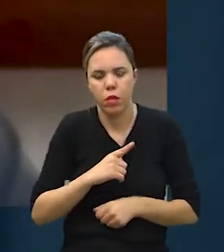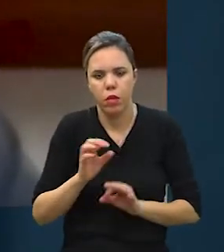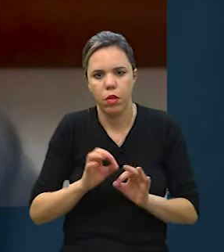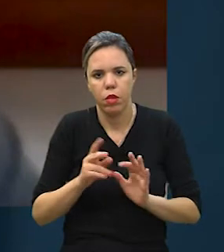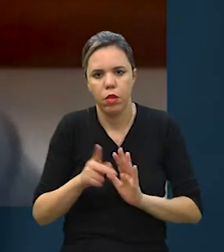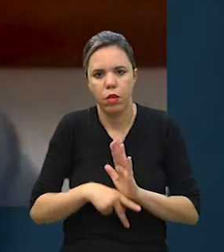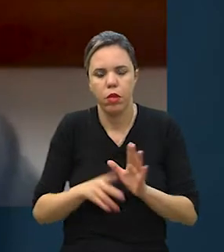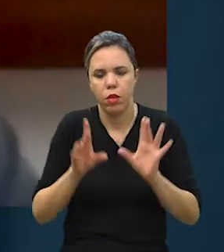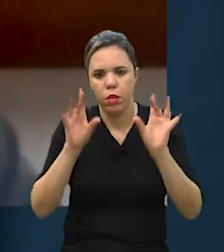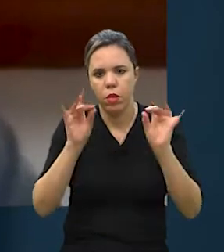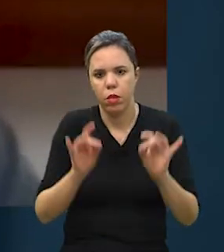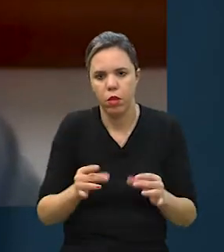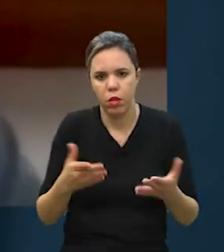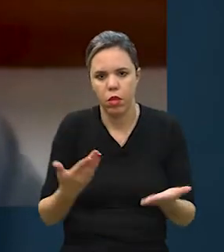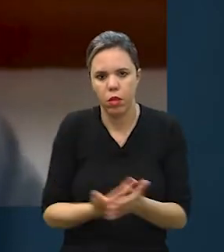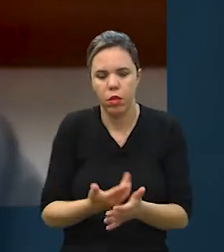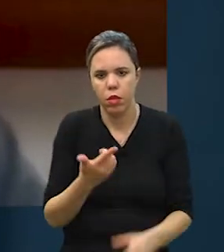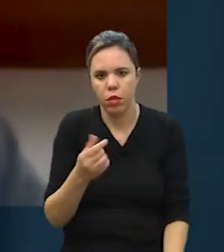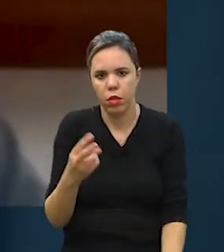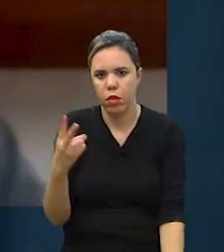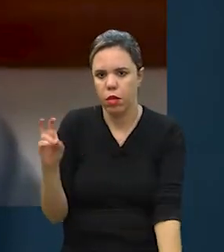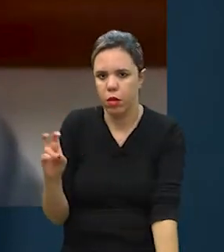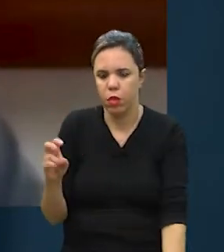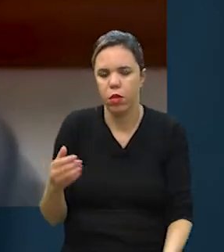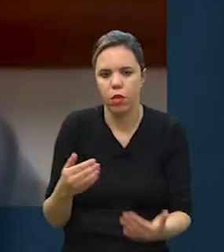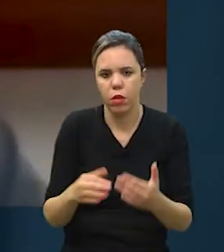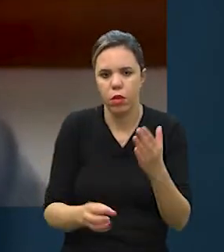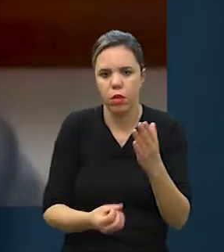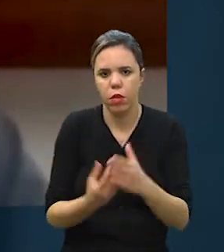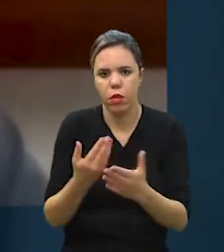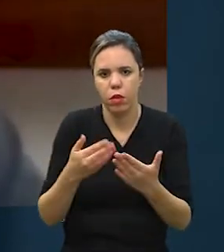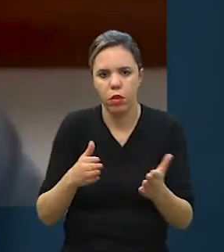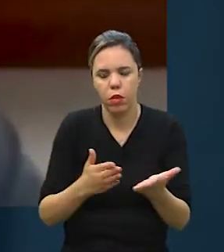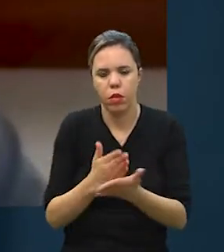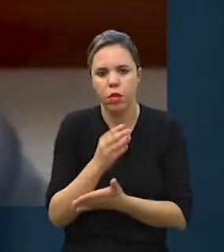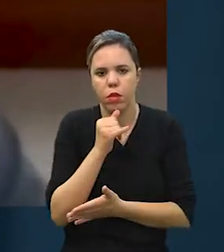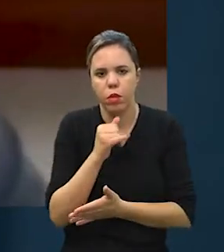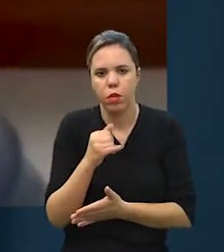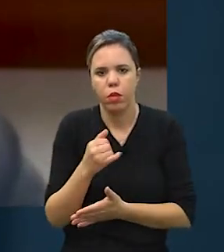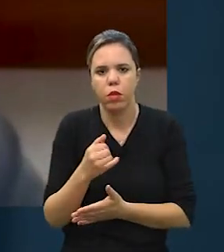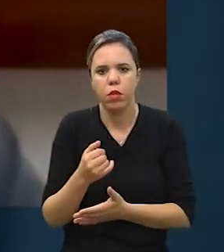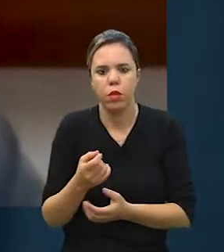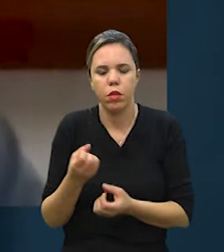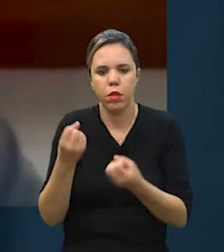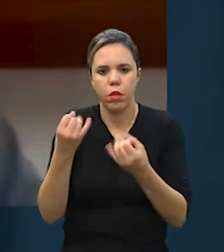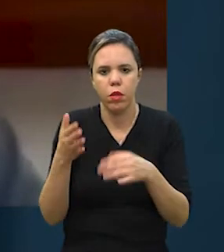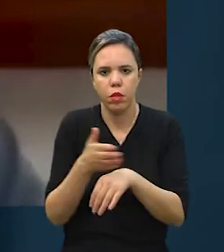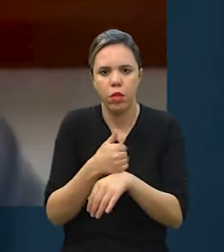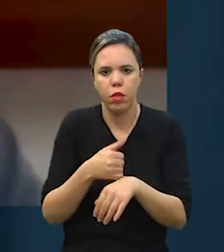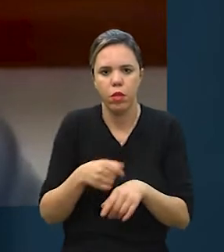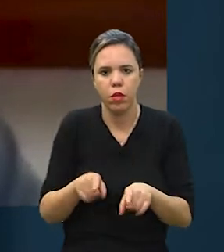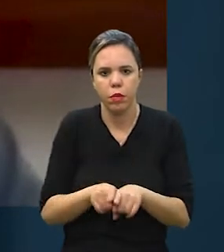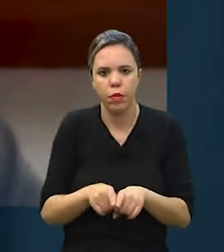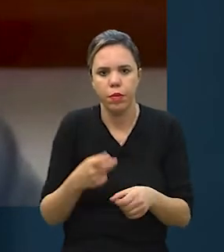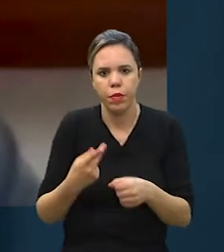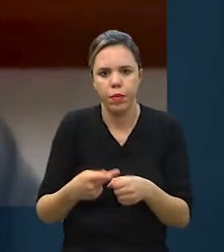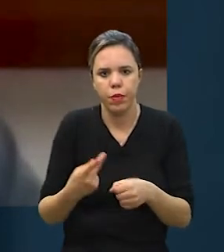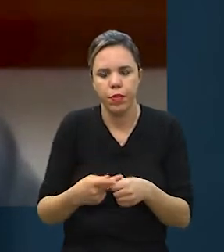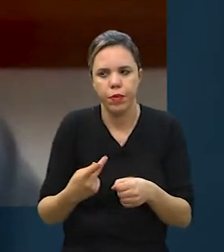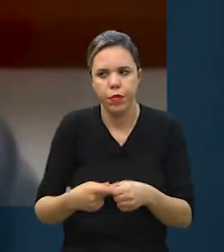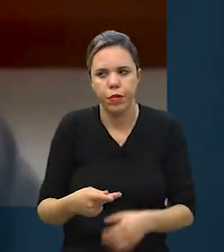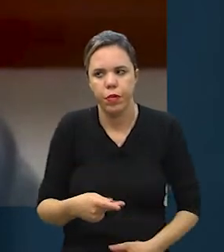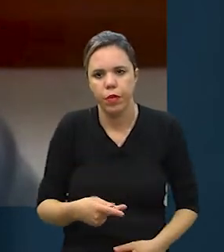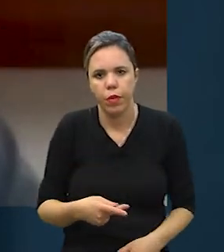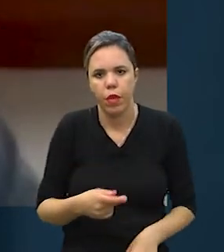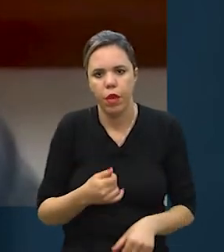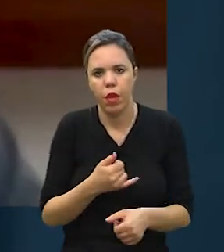temos planos bem detalhados até 2025 de lançamentos, inclusive, dando um pouco spoiler aqui, mas inclusive produtos